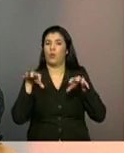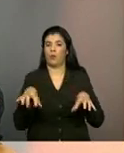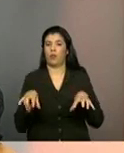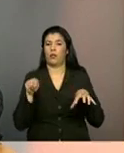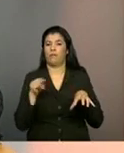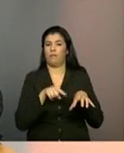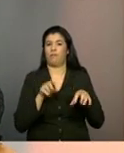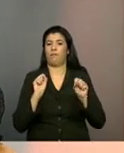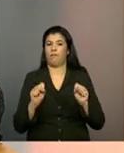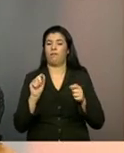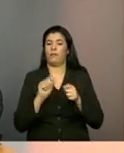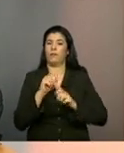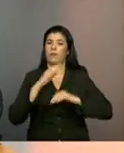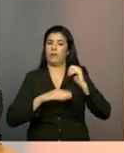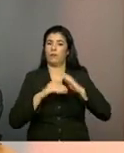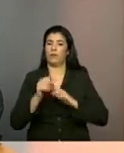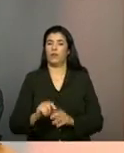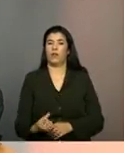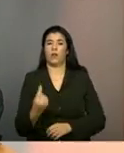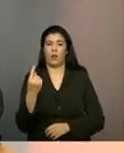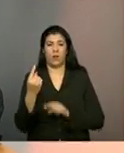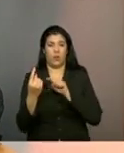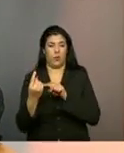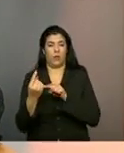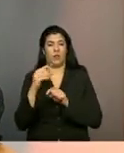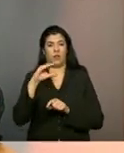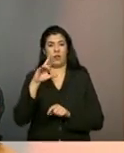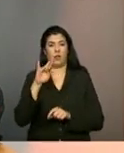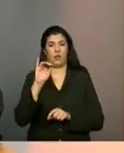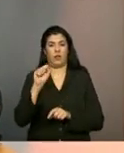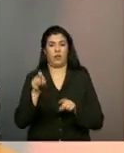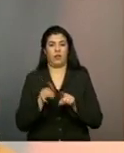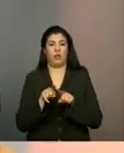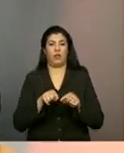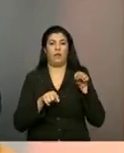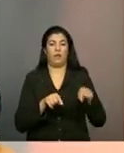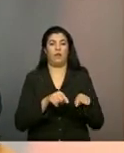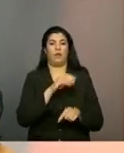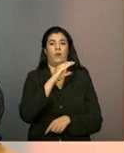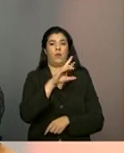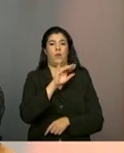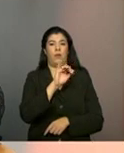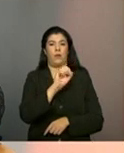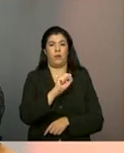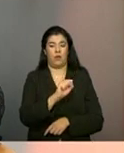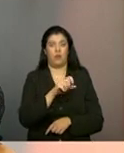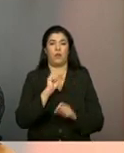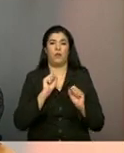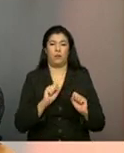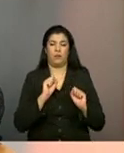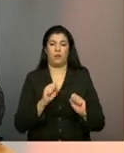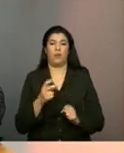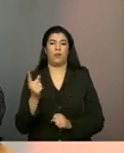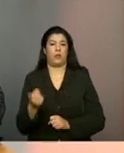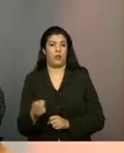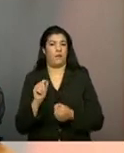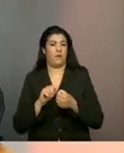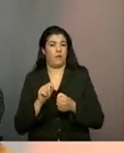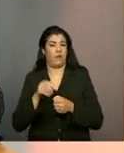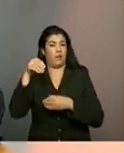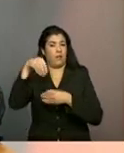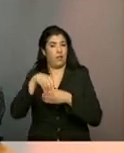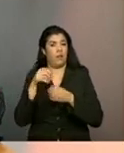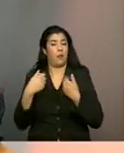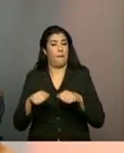ser executado, é a unidade CRAS e os centros de convivência. Ele pode ser executado no CRAS, desde que tenha